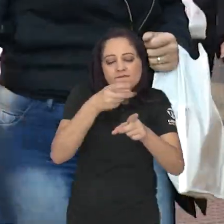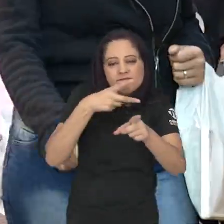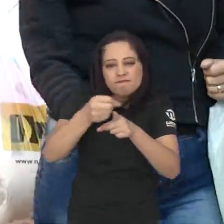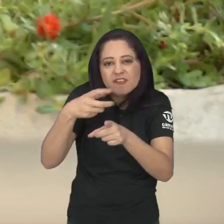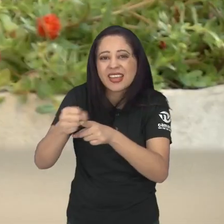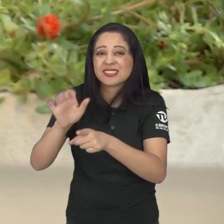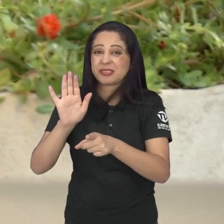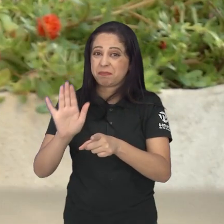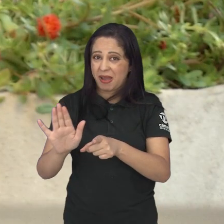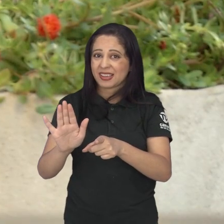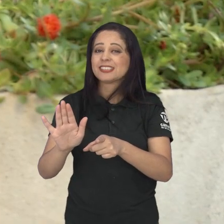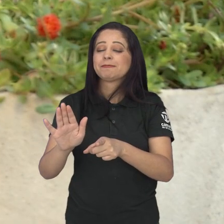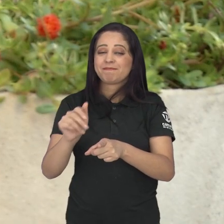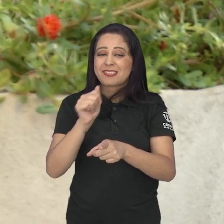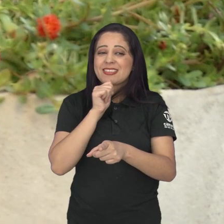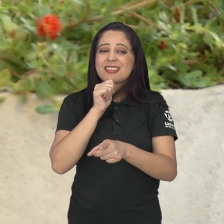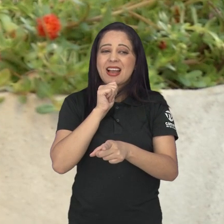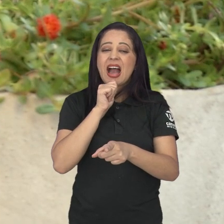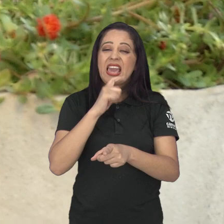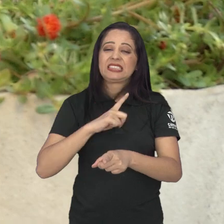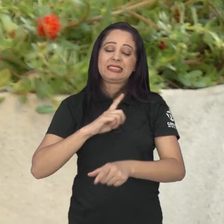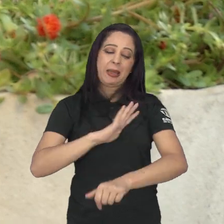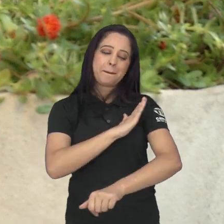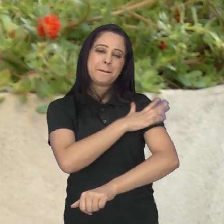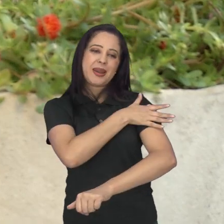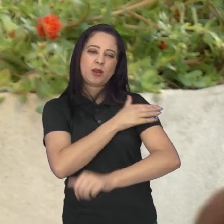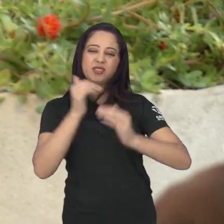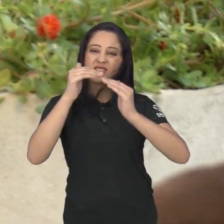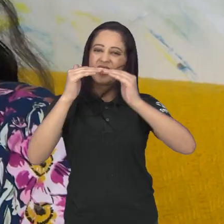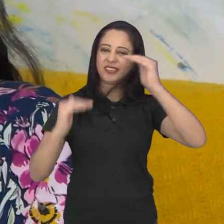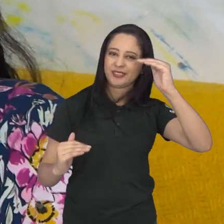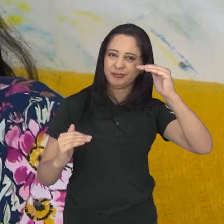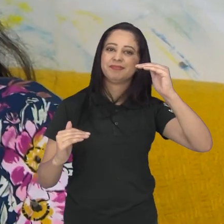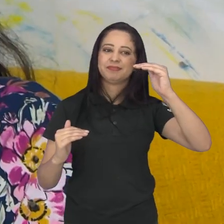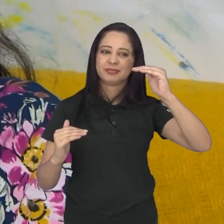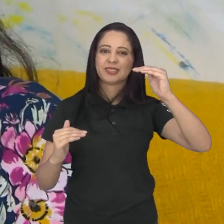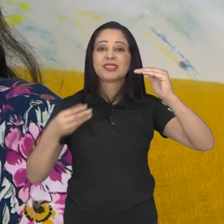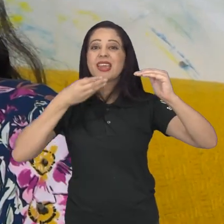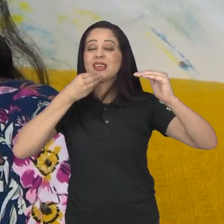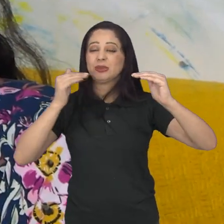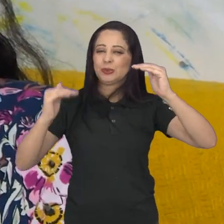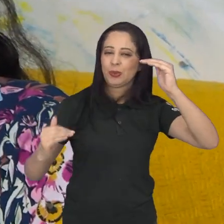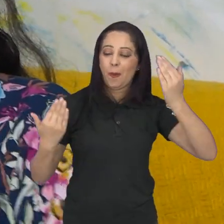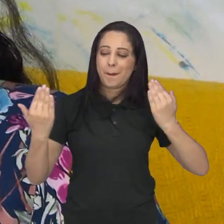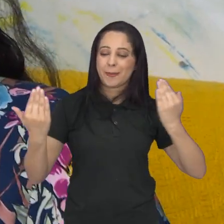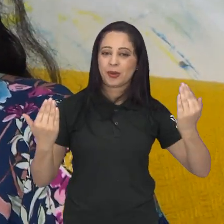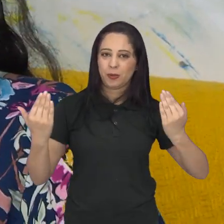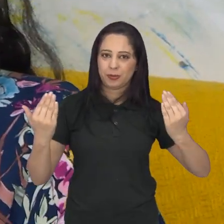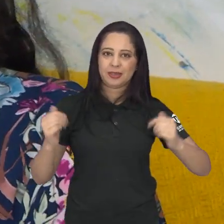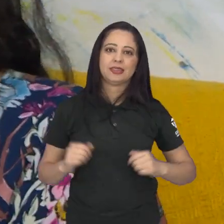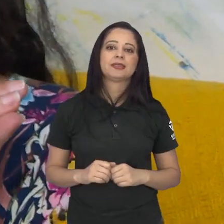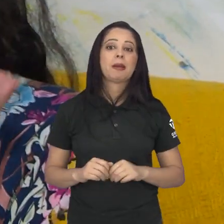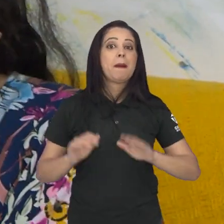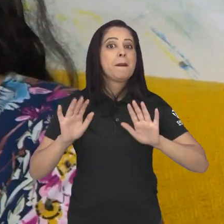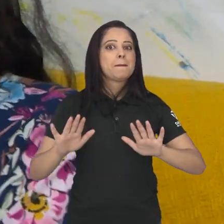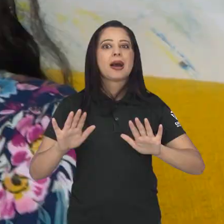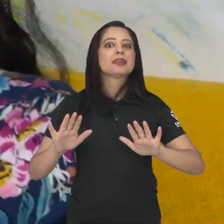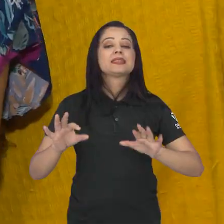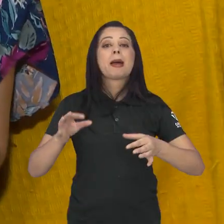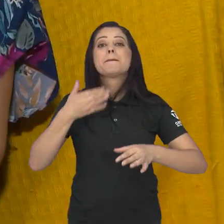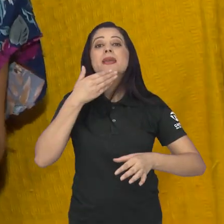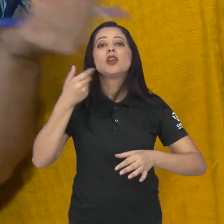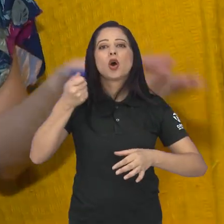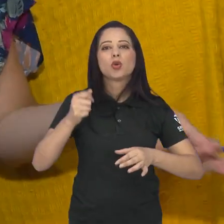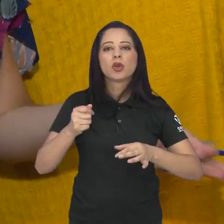conquistas, mas ainda são vistas de forma diferente em relação ao homem. Para esta socióloga, o ideal é que as pessoas sejam julgadas